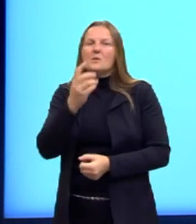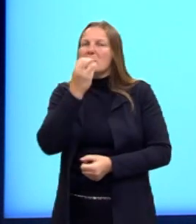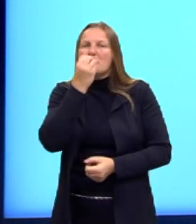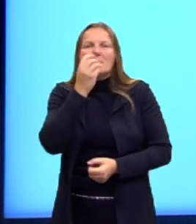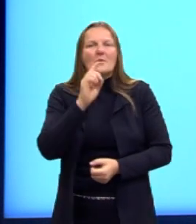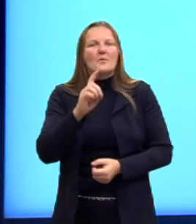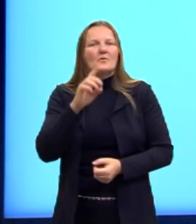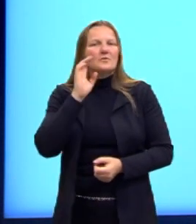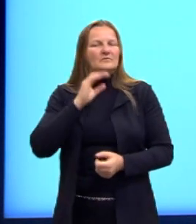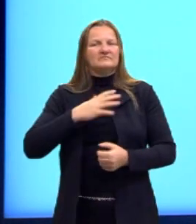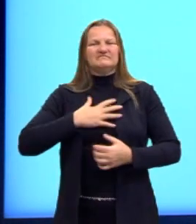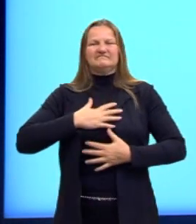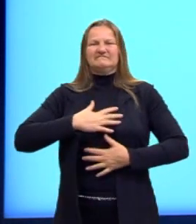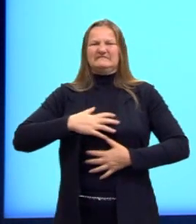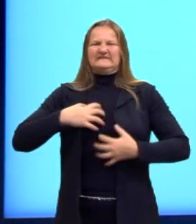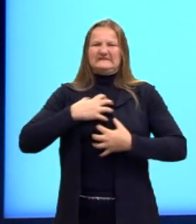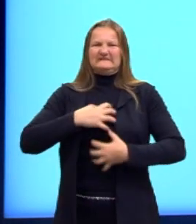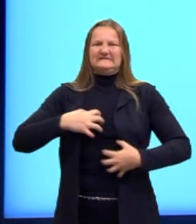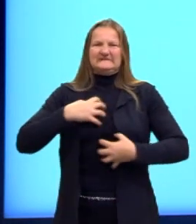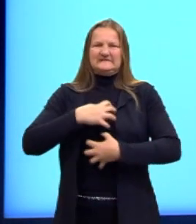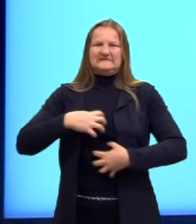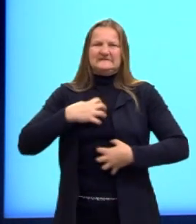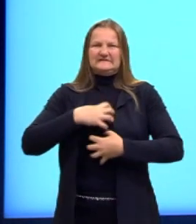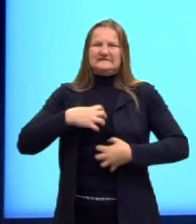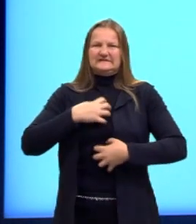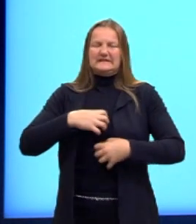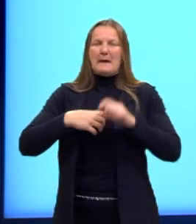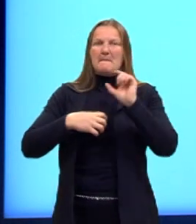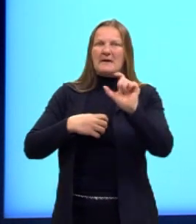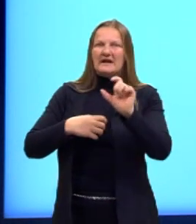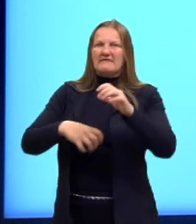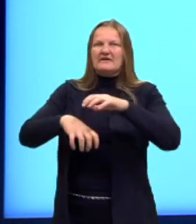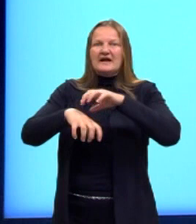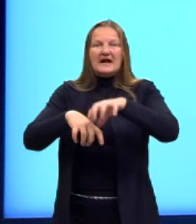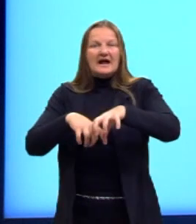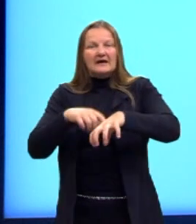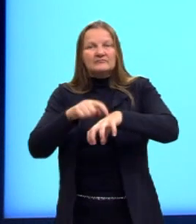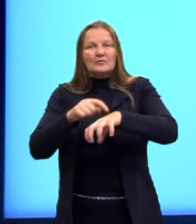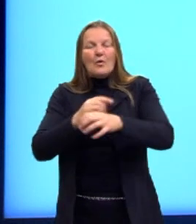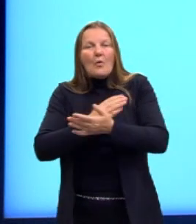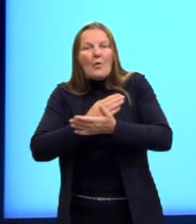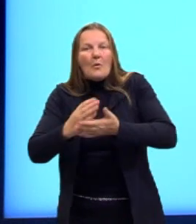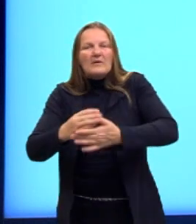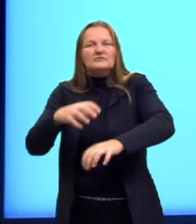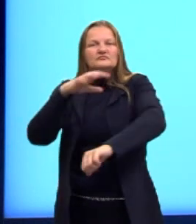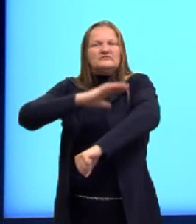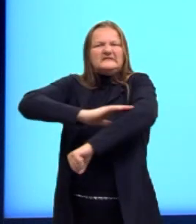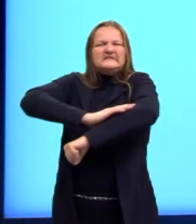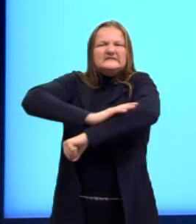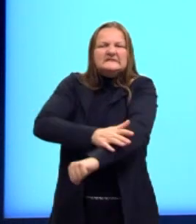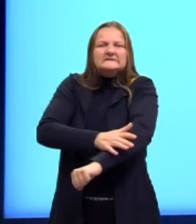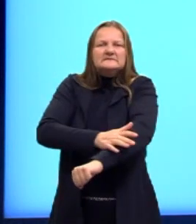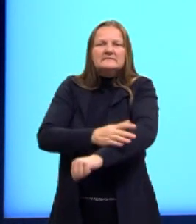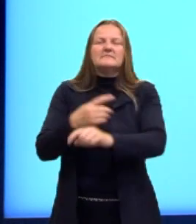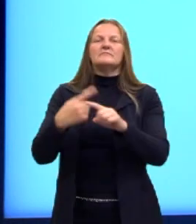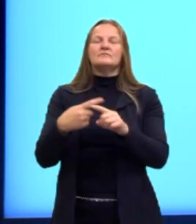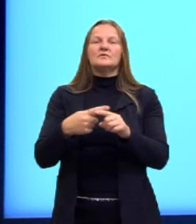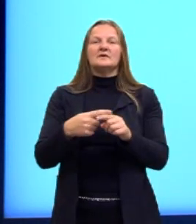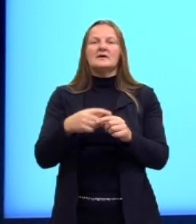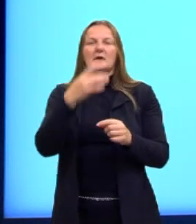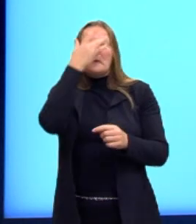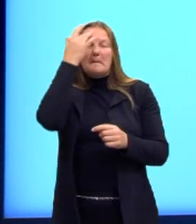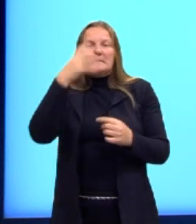ao termo uma conotação de origem racista. Por que aqui a gente pode dizer que o uso da expressão humor